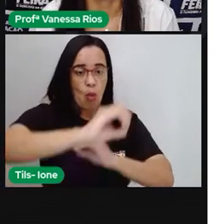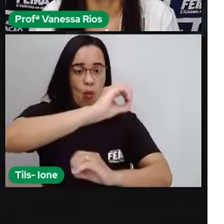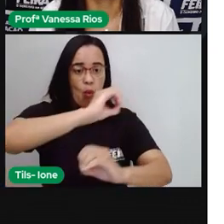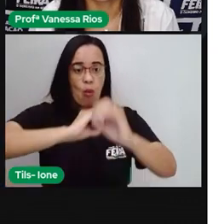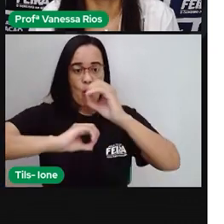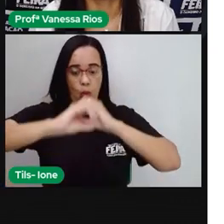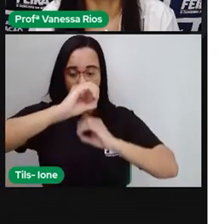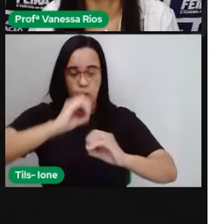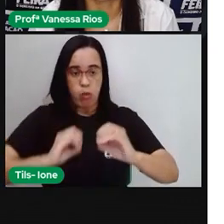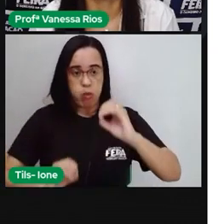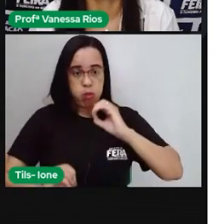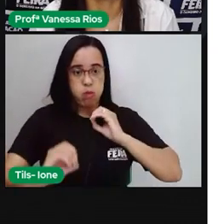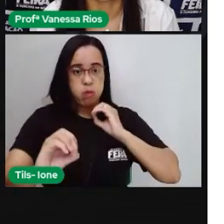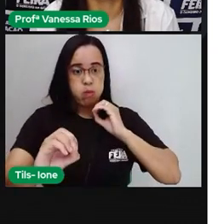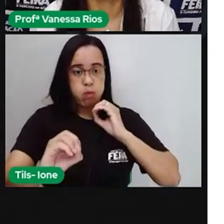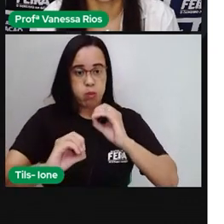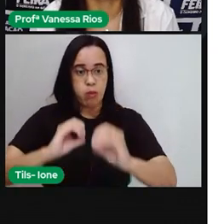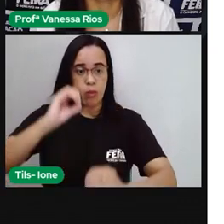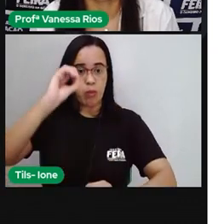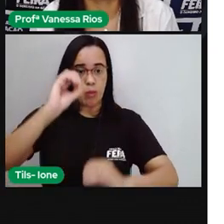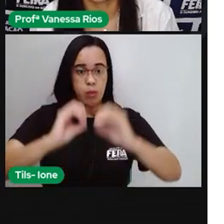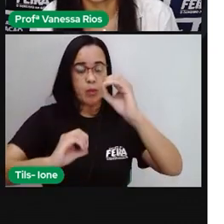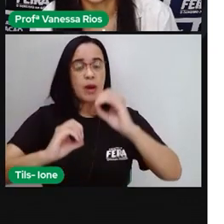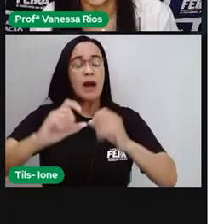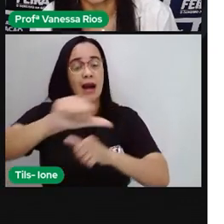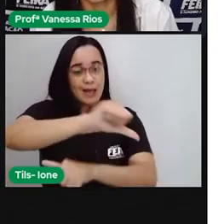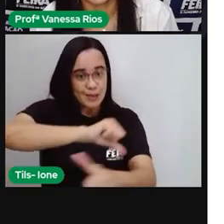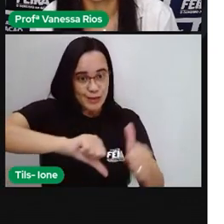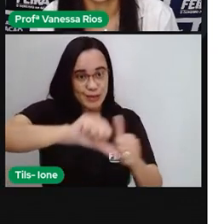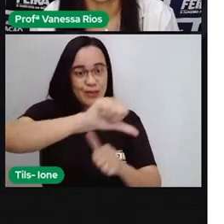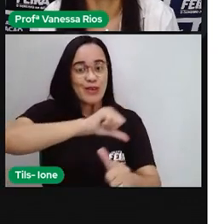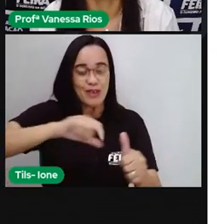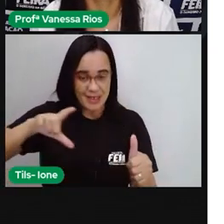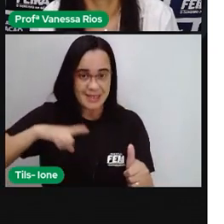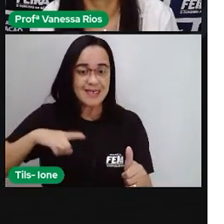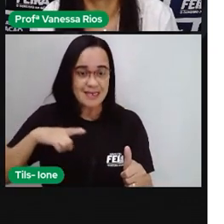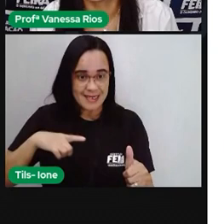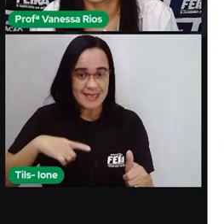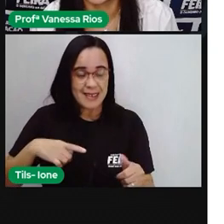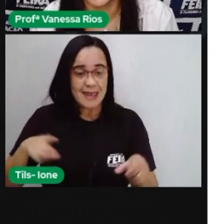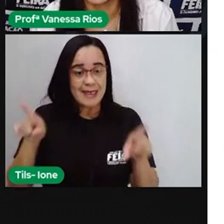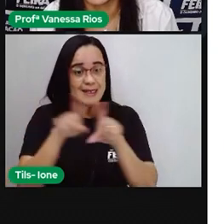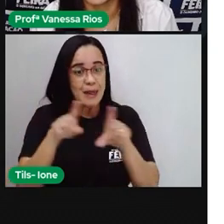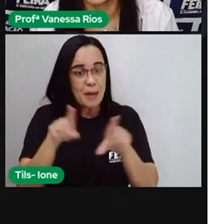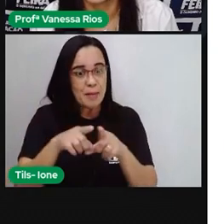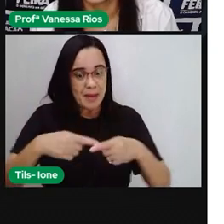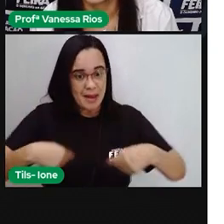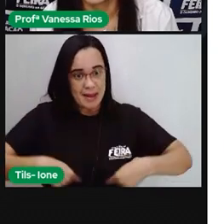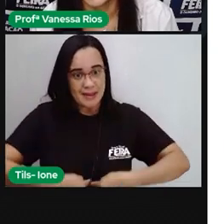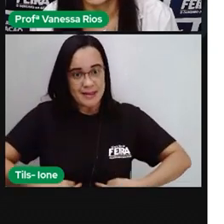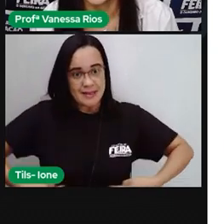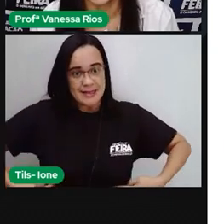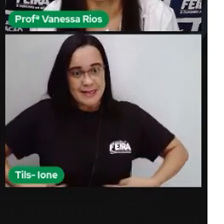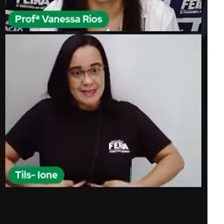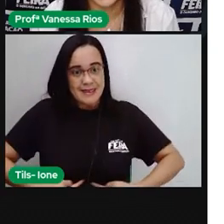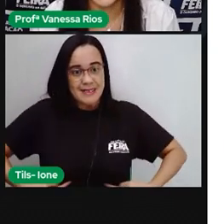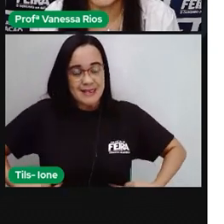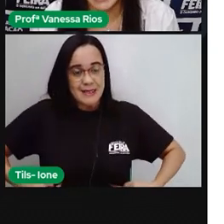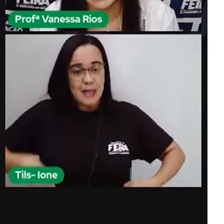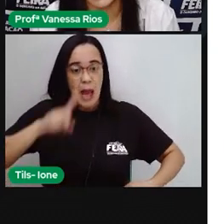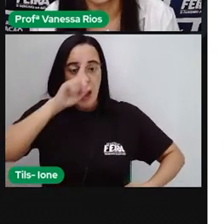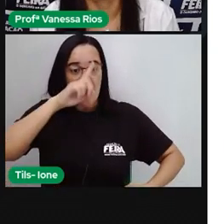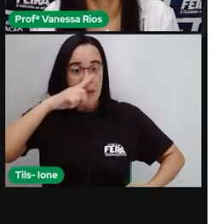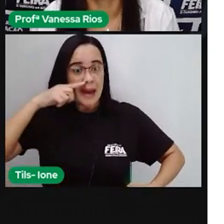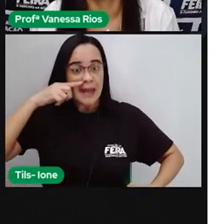E a gente ainda observa ali essa partinha amarela, ó, que está embaixo aí dos pulmões e do coração. O